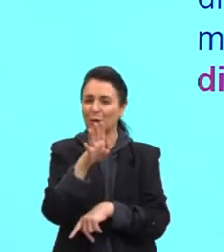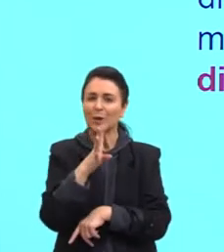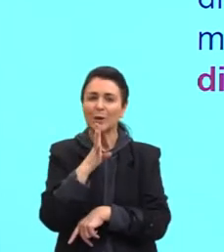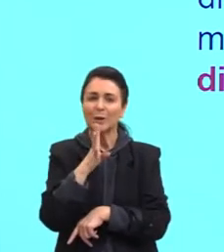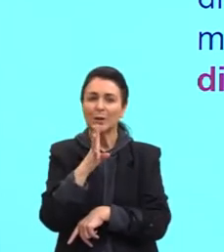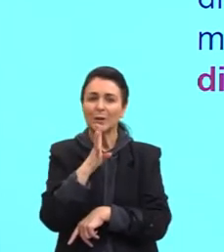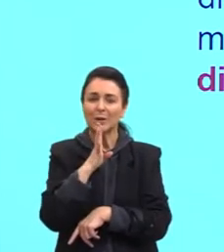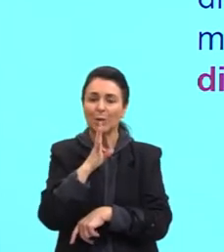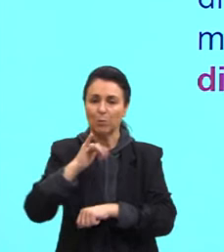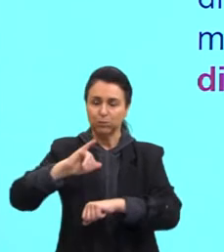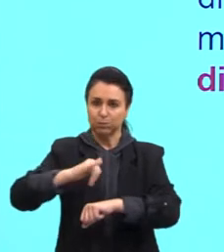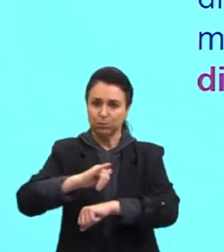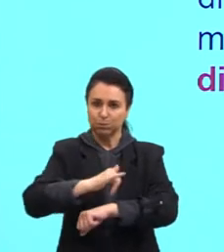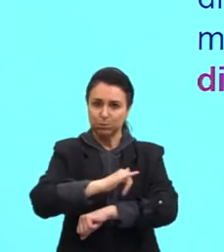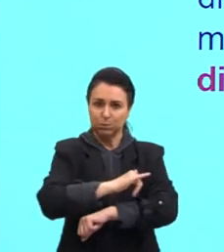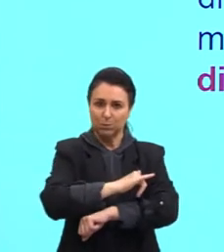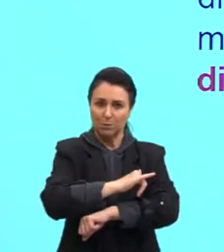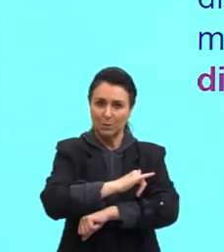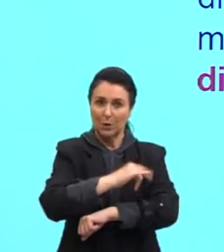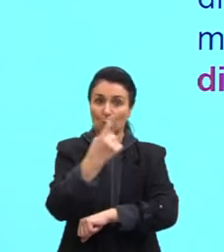obesity. Percent.